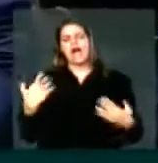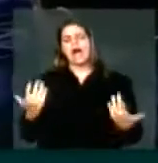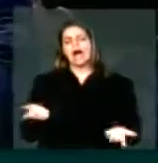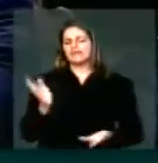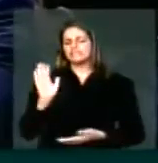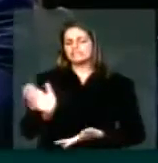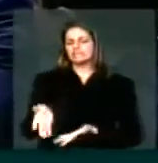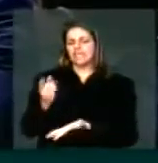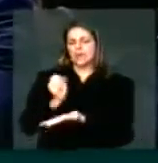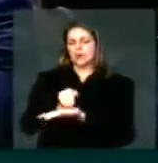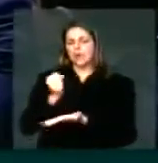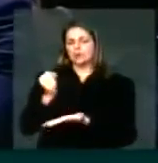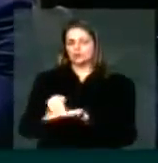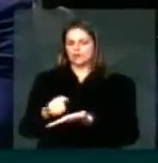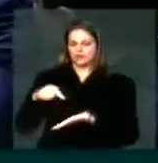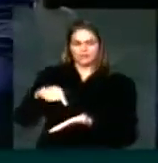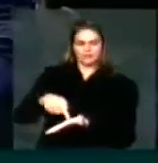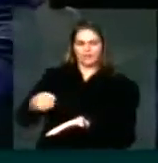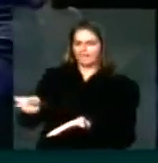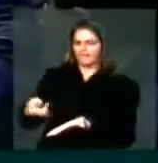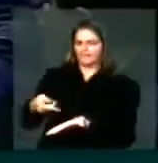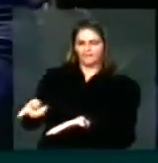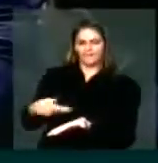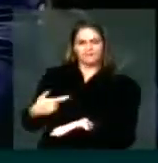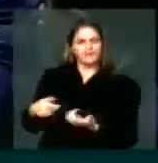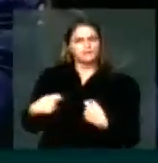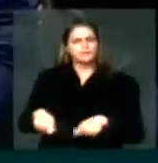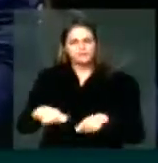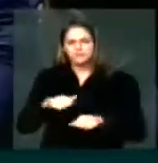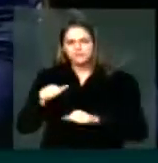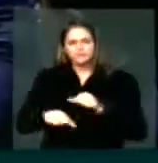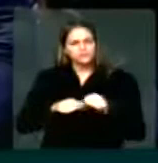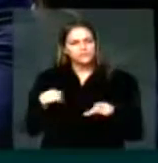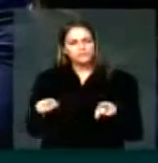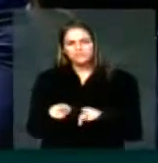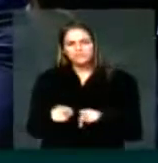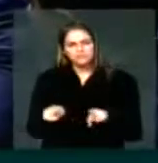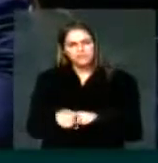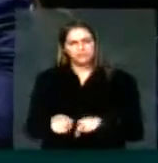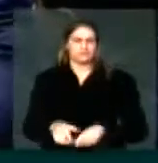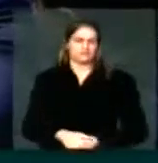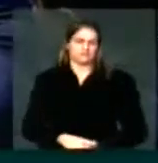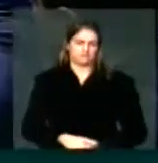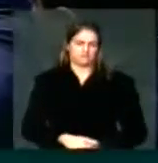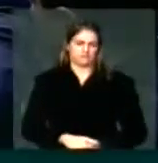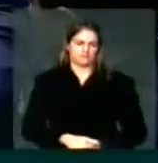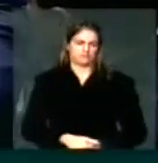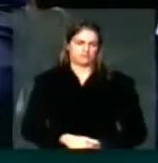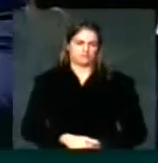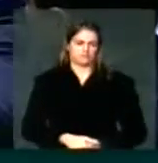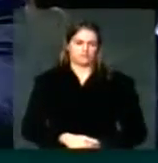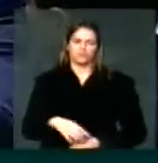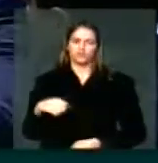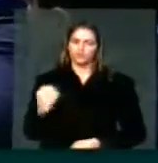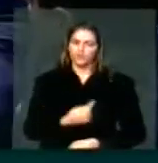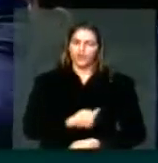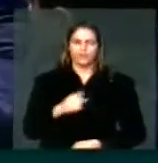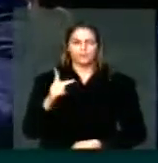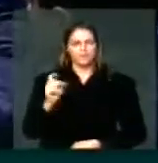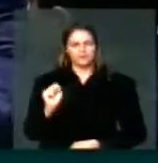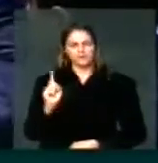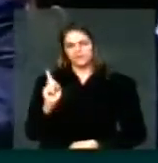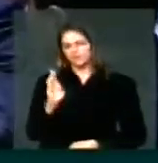ora, se o contrato está em cima de uma imperfeição, passou de hora de corrigir. Por isso que o PSDB vota e vota em bloco.